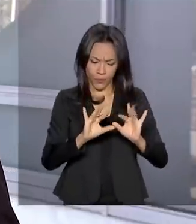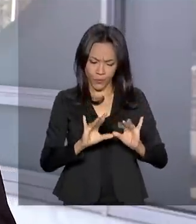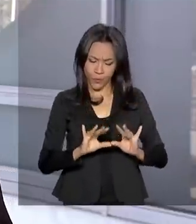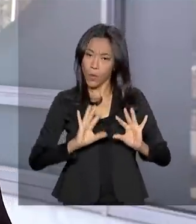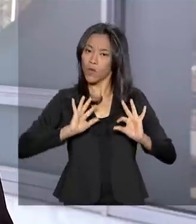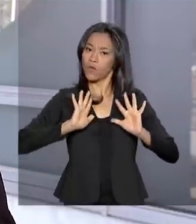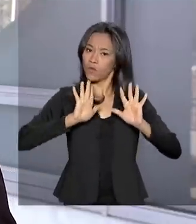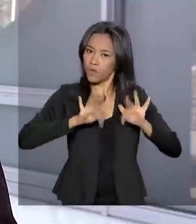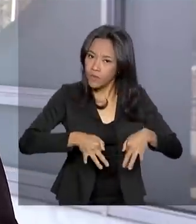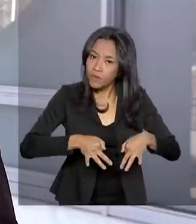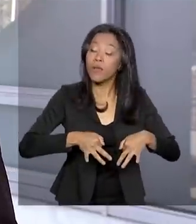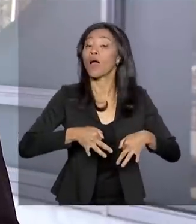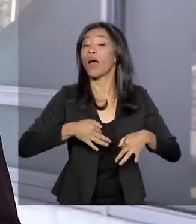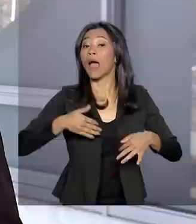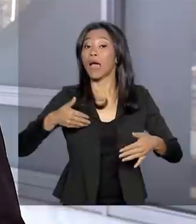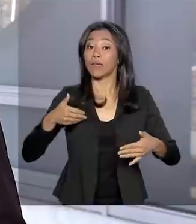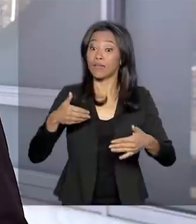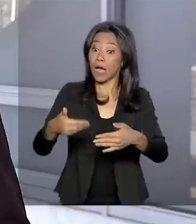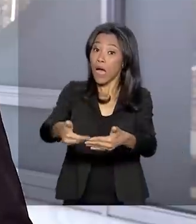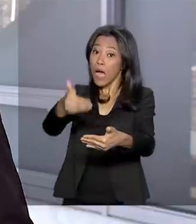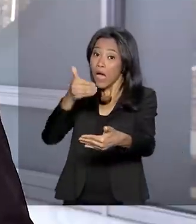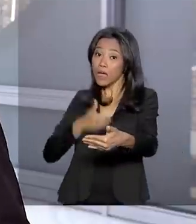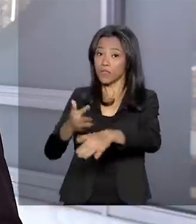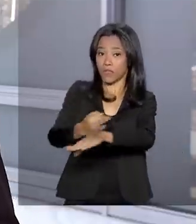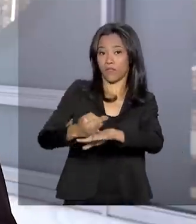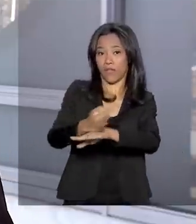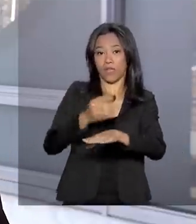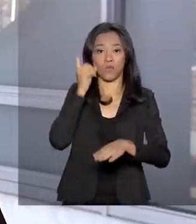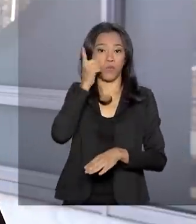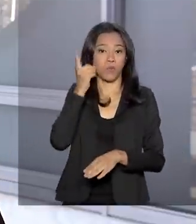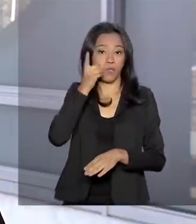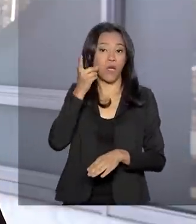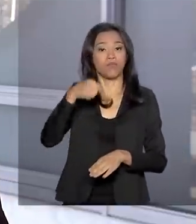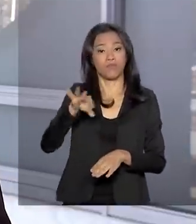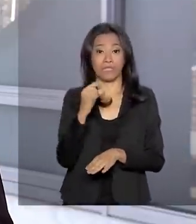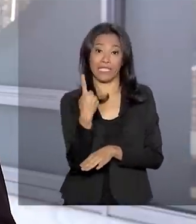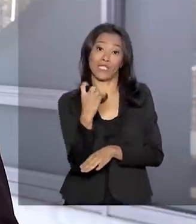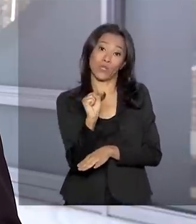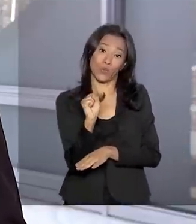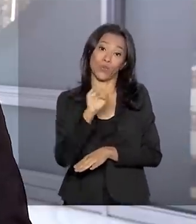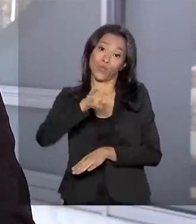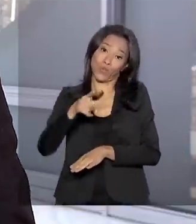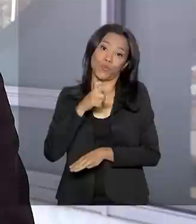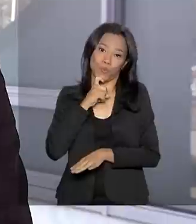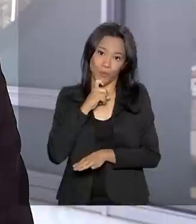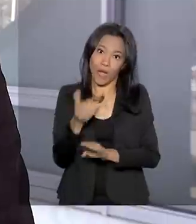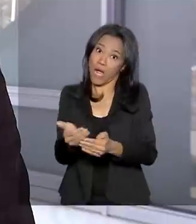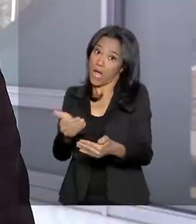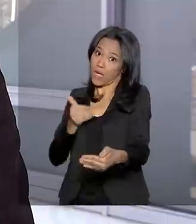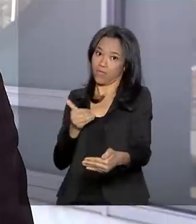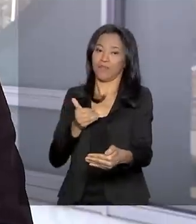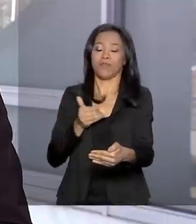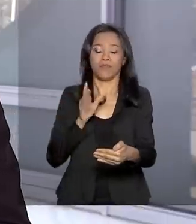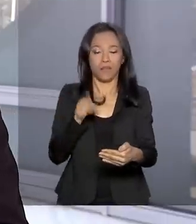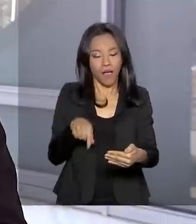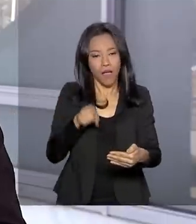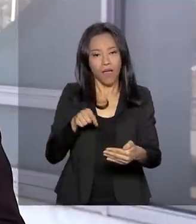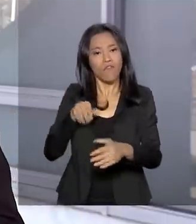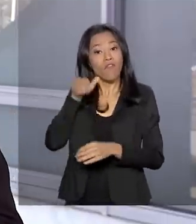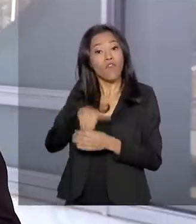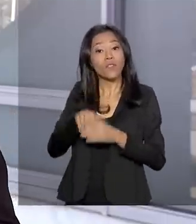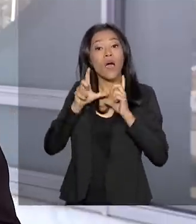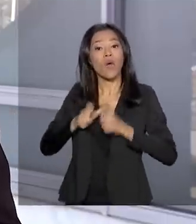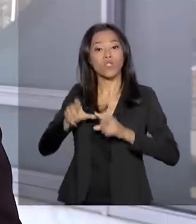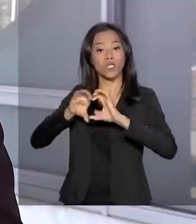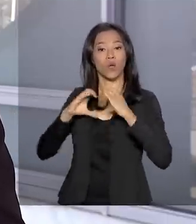processo até o início do recesso parlamentar, dia 18 de julho. Portanto, por isso, a ideia é votar o parecer na comissão especial